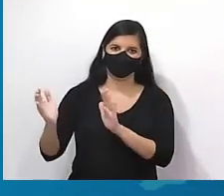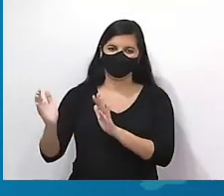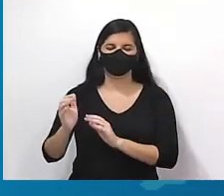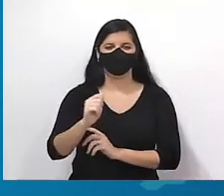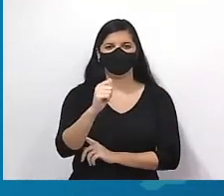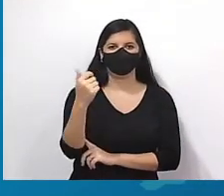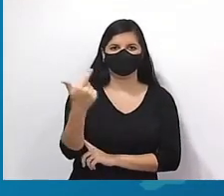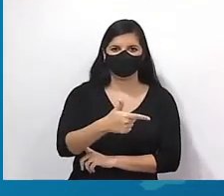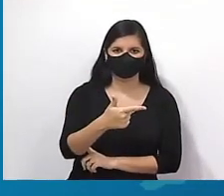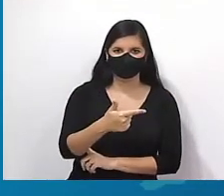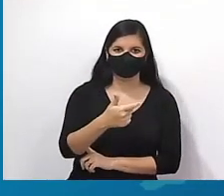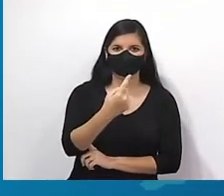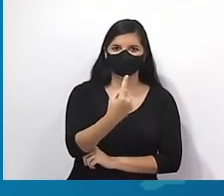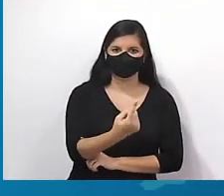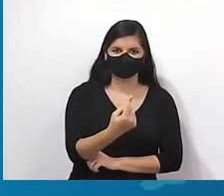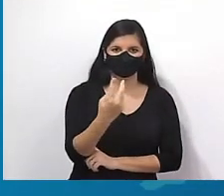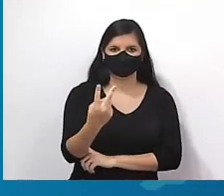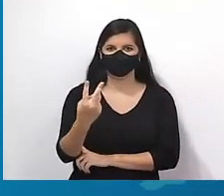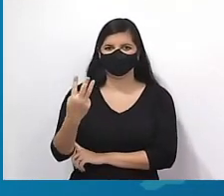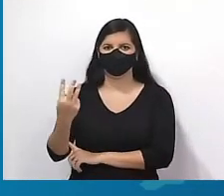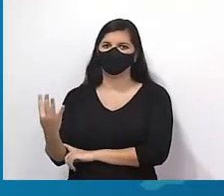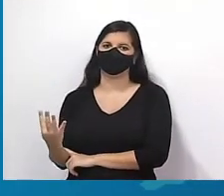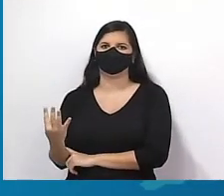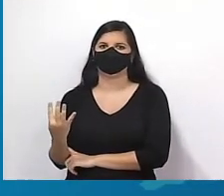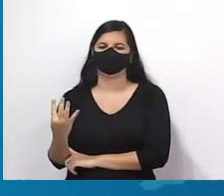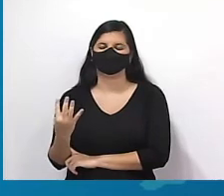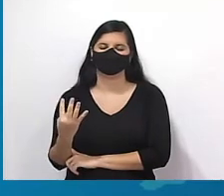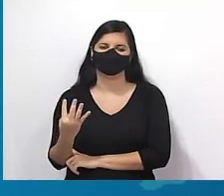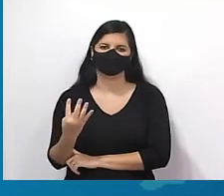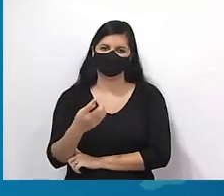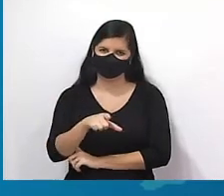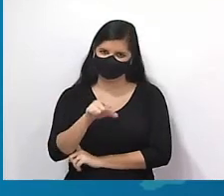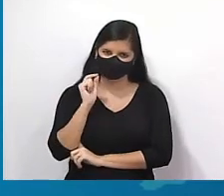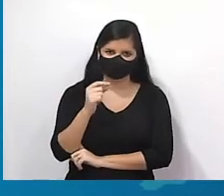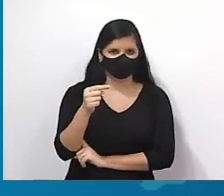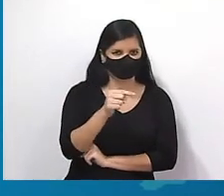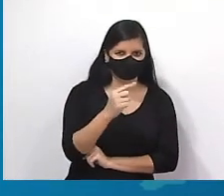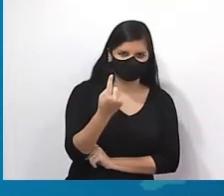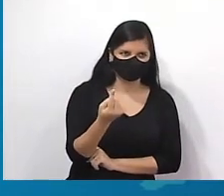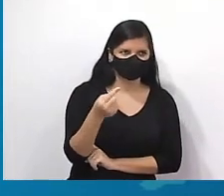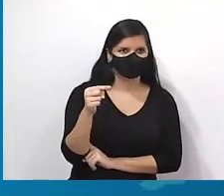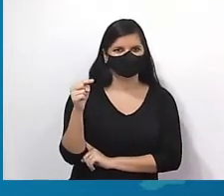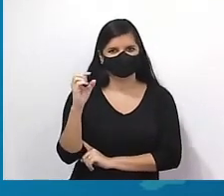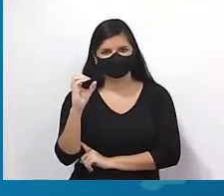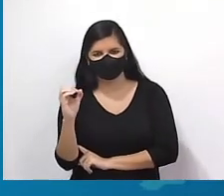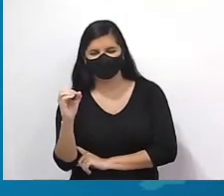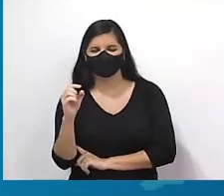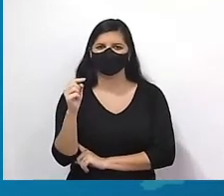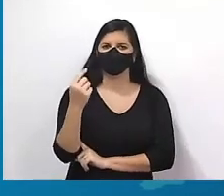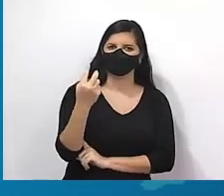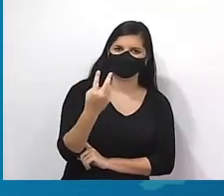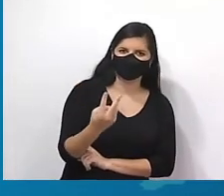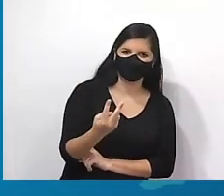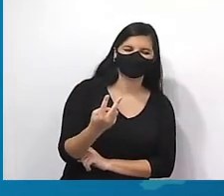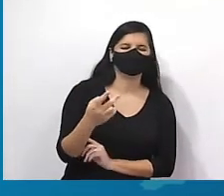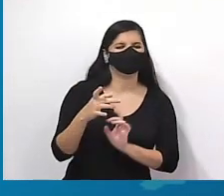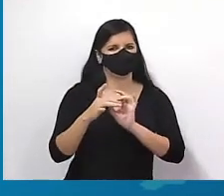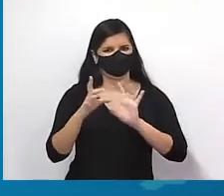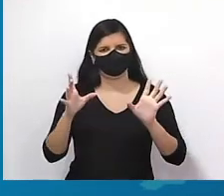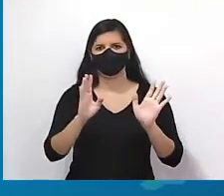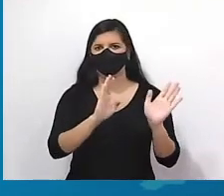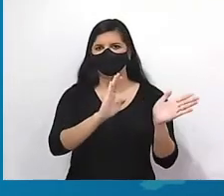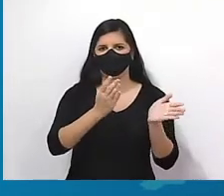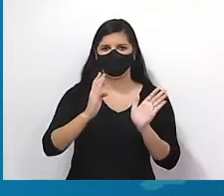escolhi 1, 2, 3 e 4. Eu poderia escolher menos 1, 0, 1, 2. Claro, a